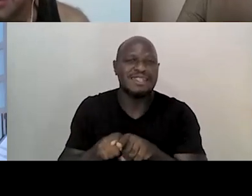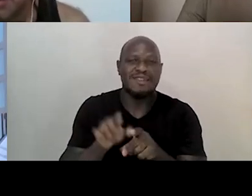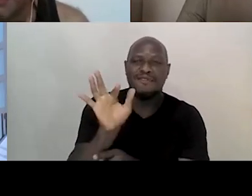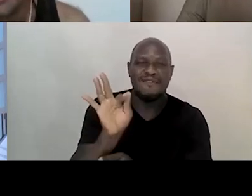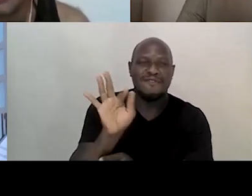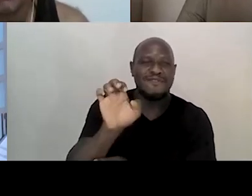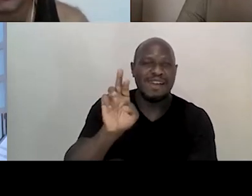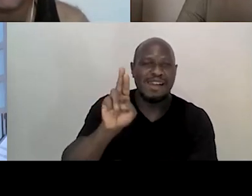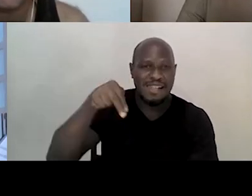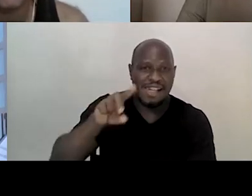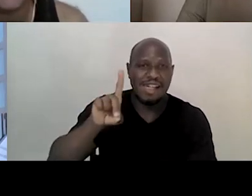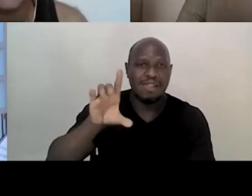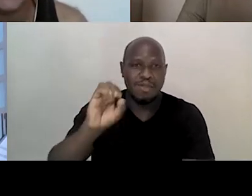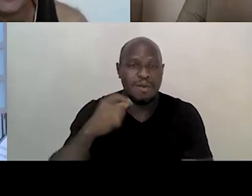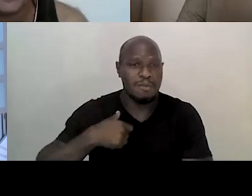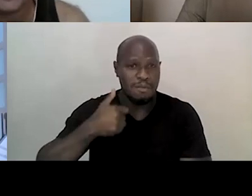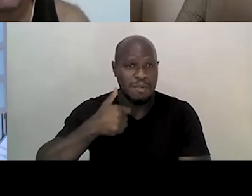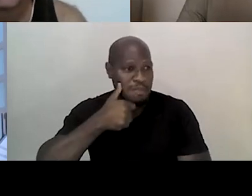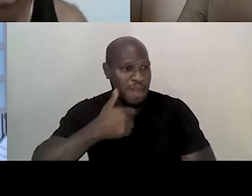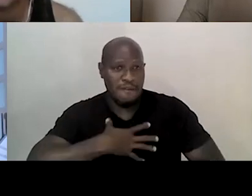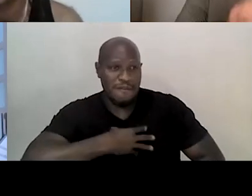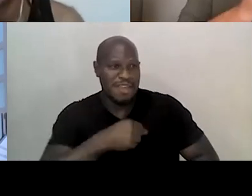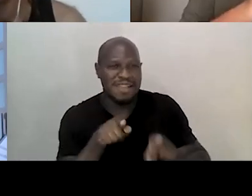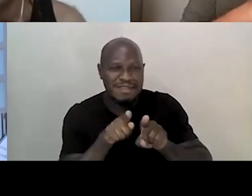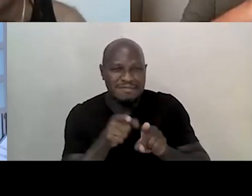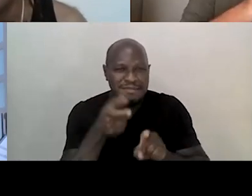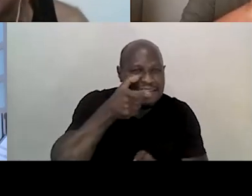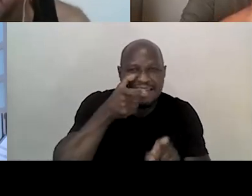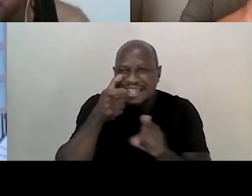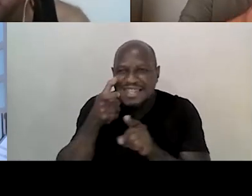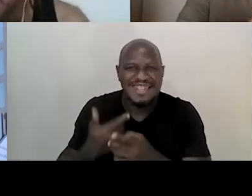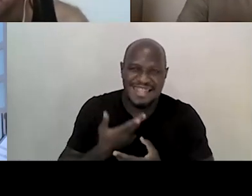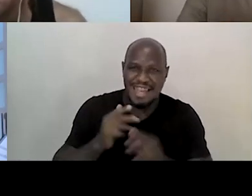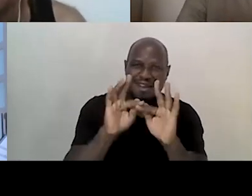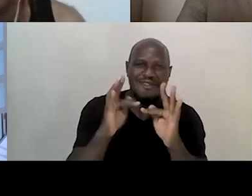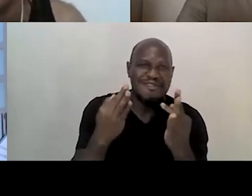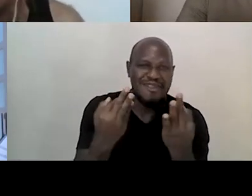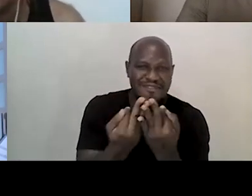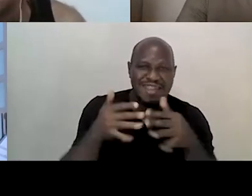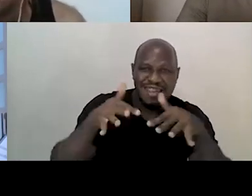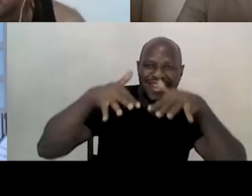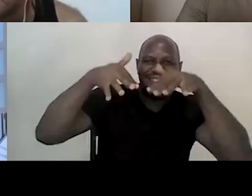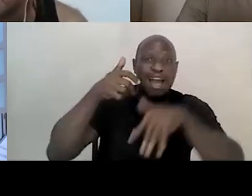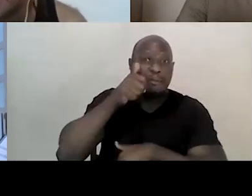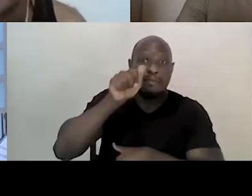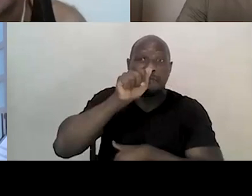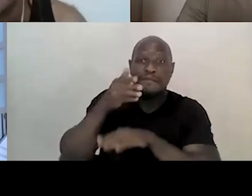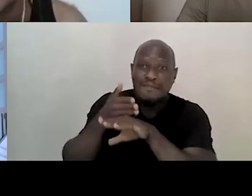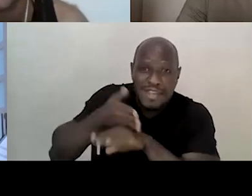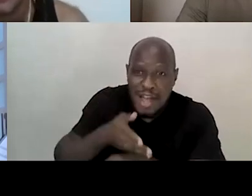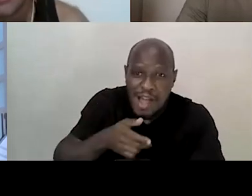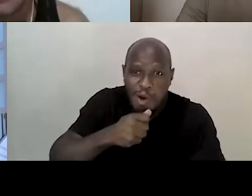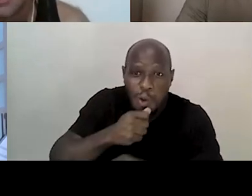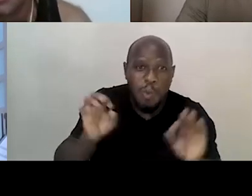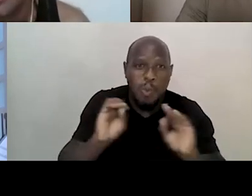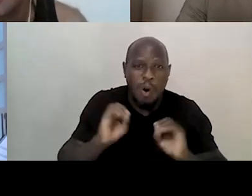Fernando, minha filha estava por aí também, estamos com uma família no público, né? Minha mãe falou que entrava, mas até agora não, ela